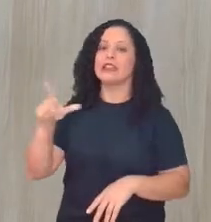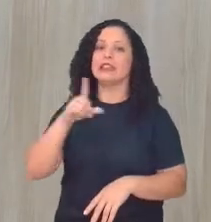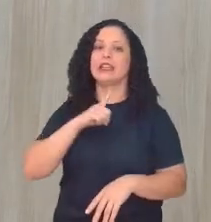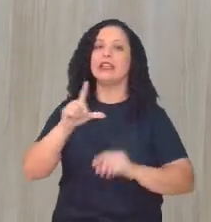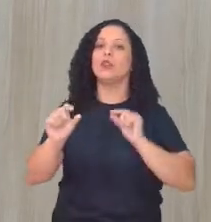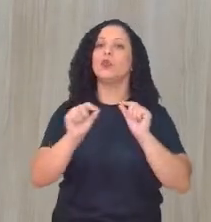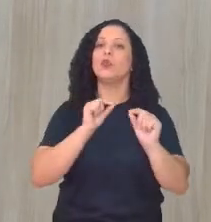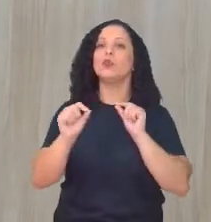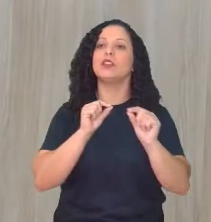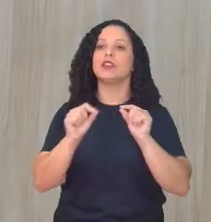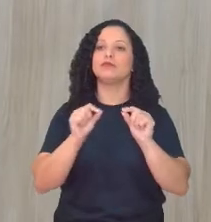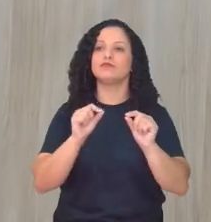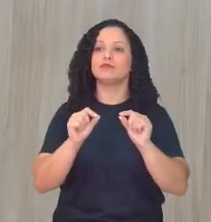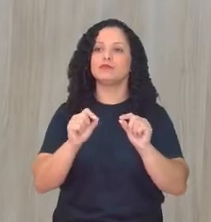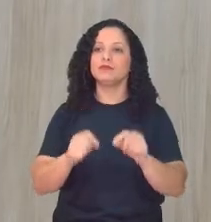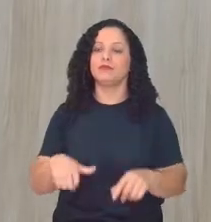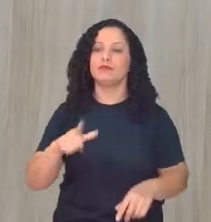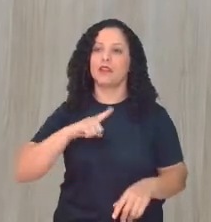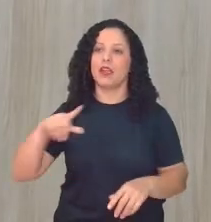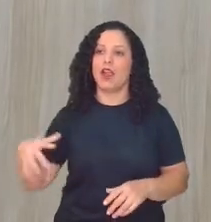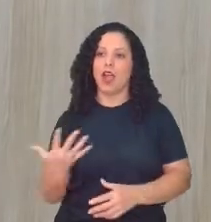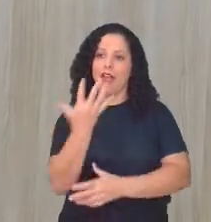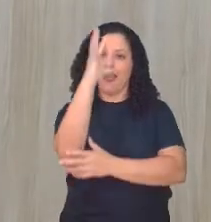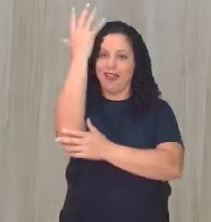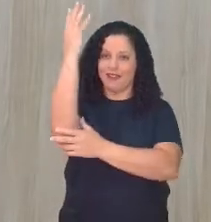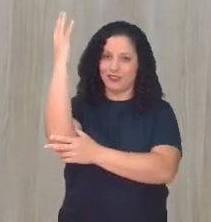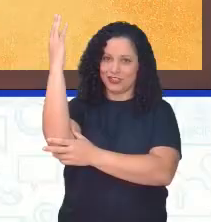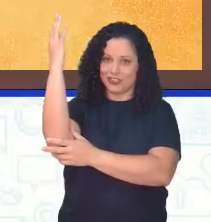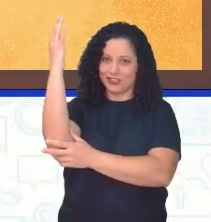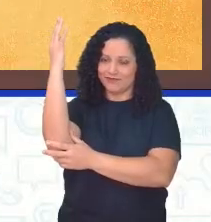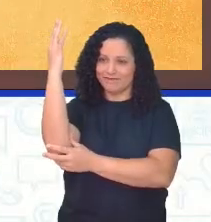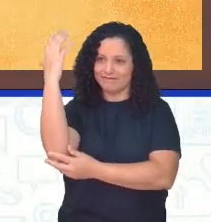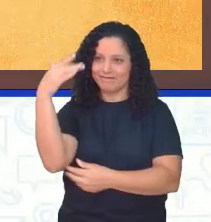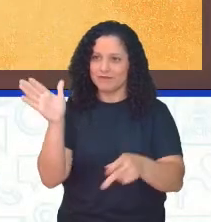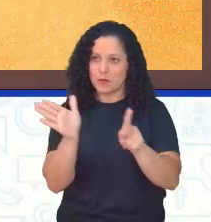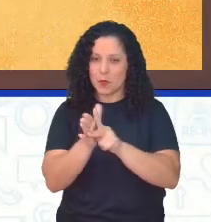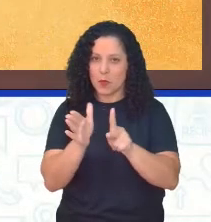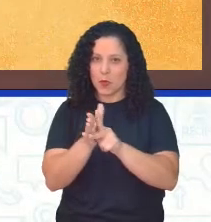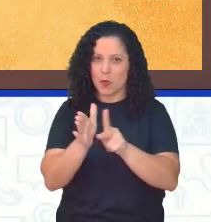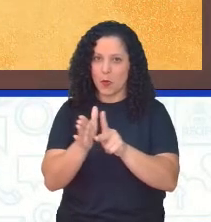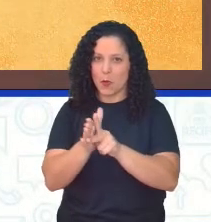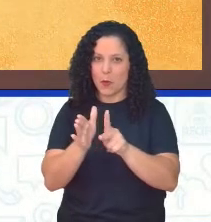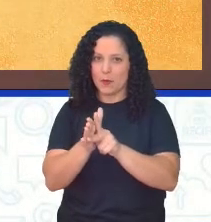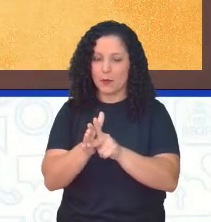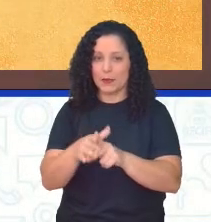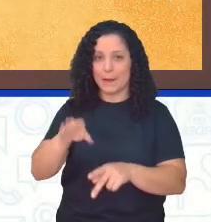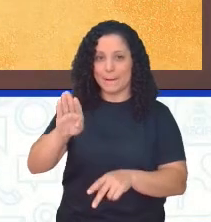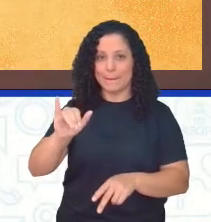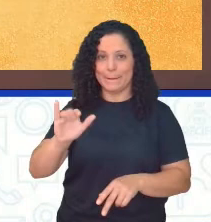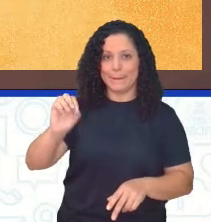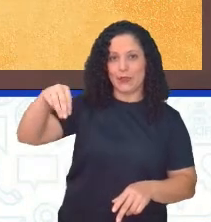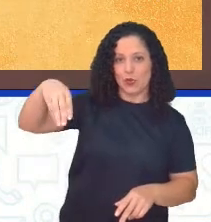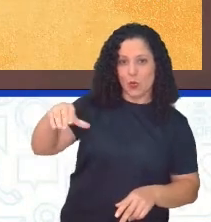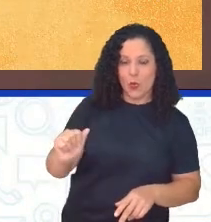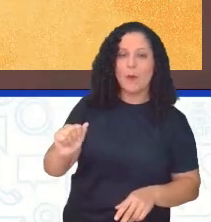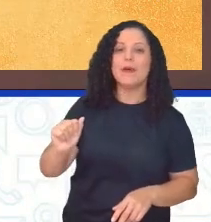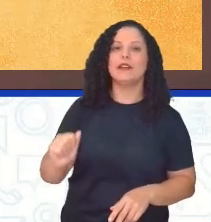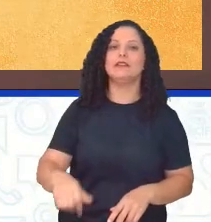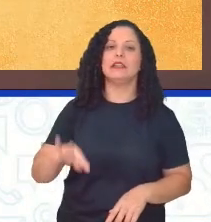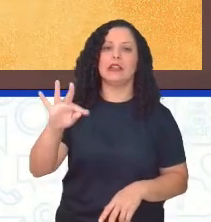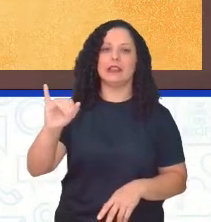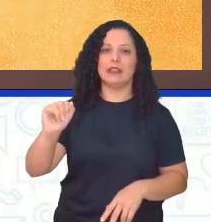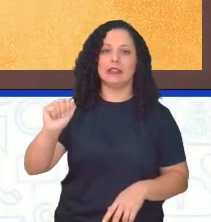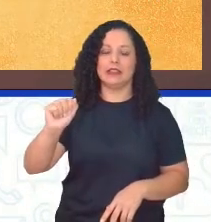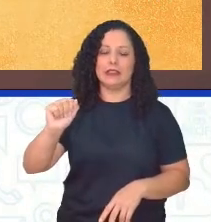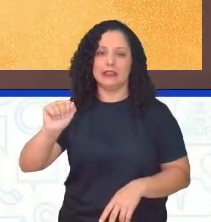coníferas, né, a árvore tradicional do bioma de taiga, né, está aí, as coníferas aí famosas no